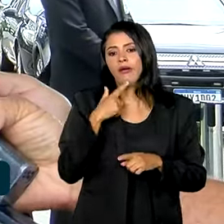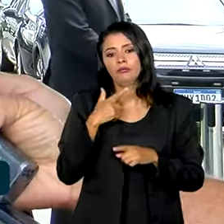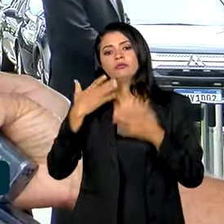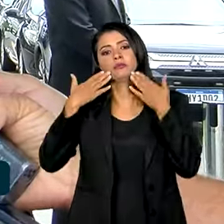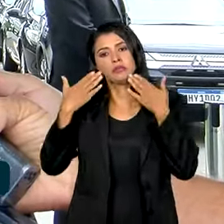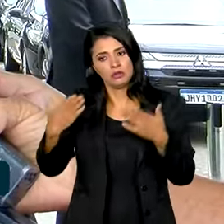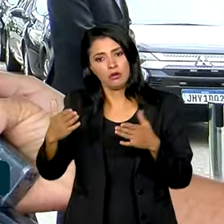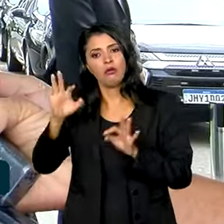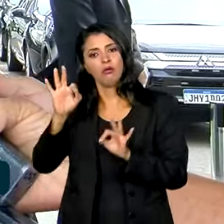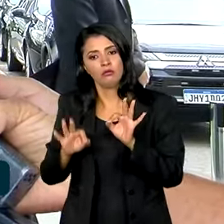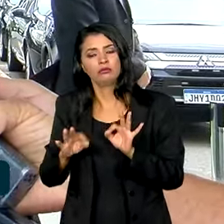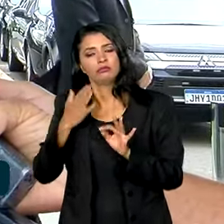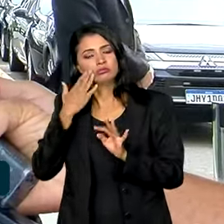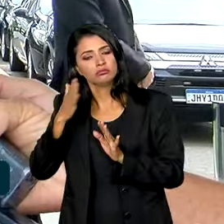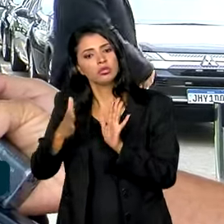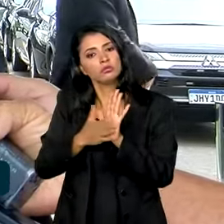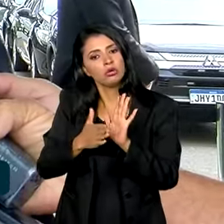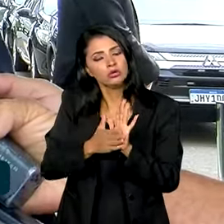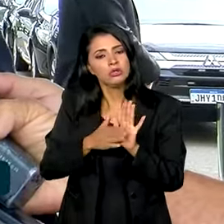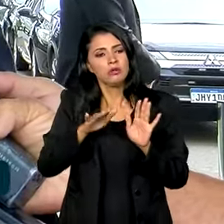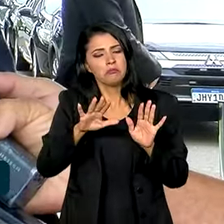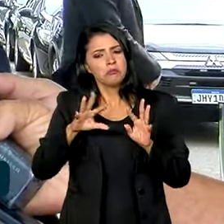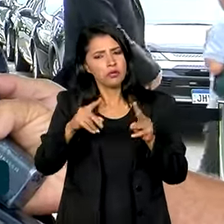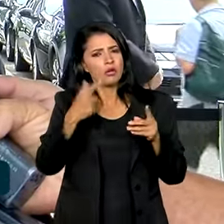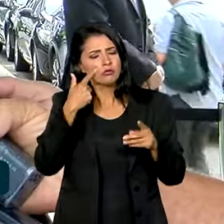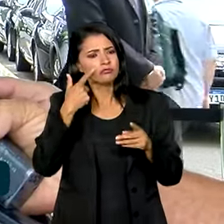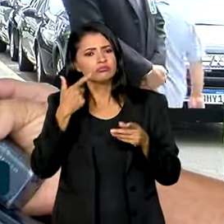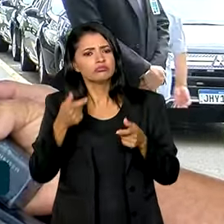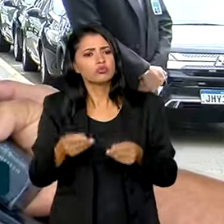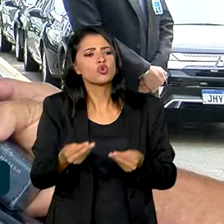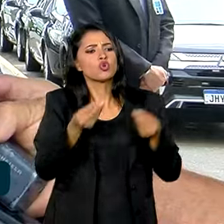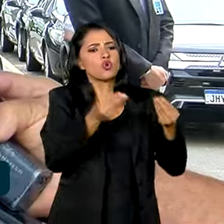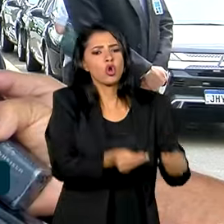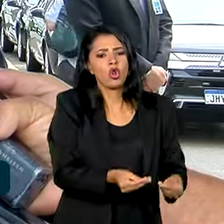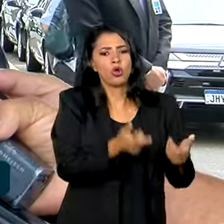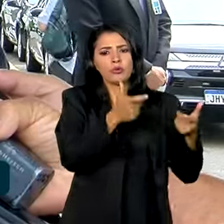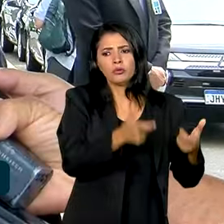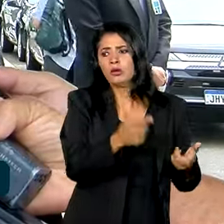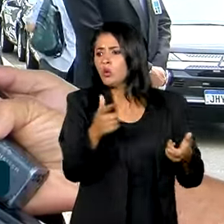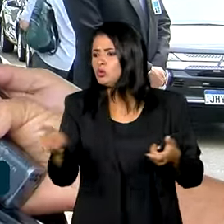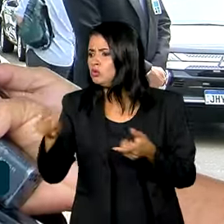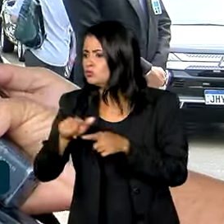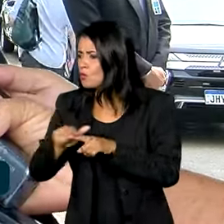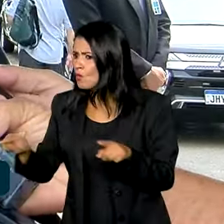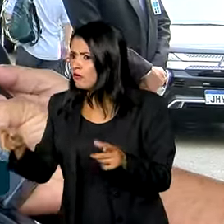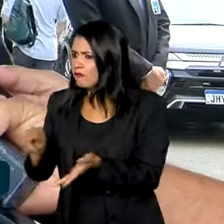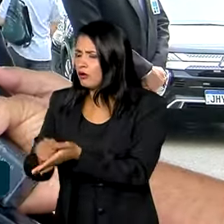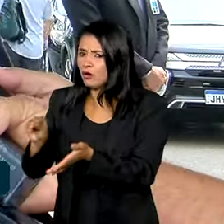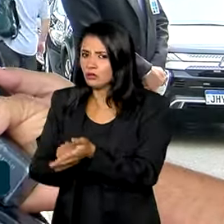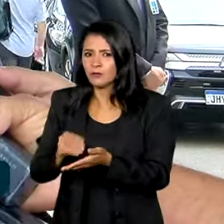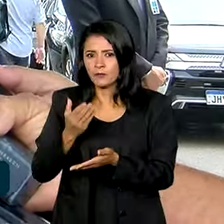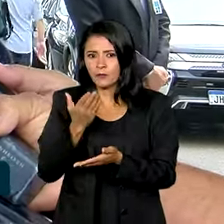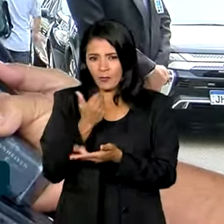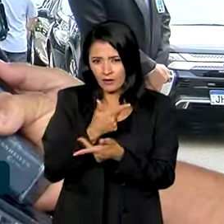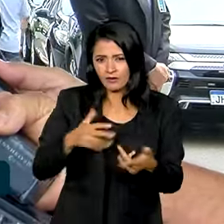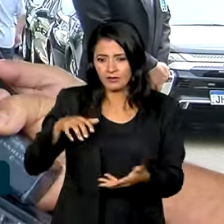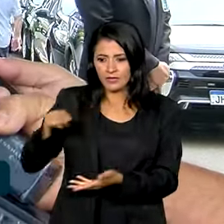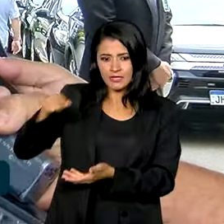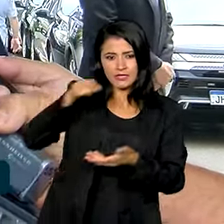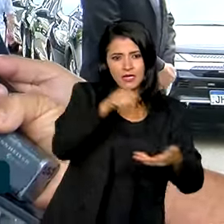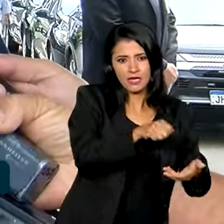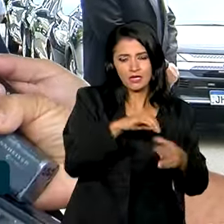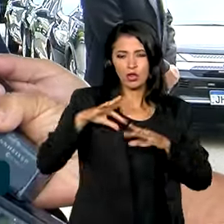apresentar. Mas tudo isso, quando você põe em algum lugar, falta de algum lugar. A distribuição de cesta básica, estão todos os